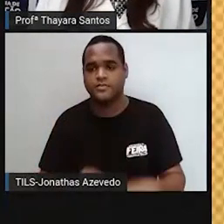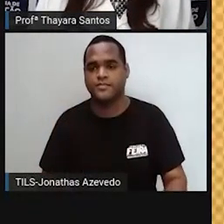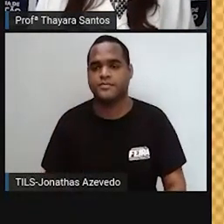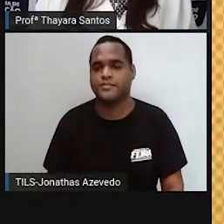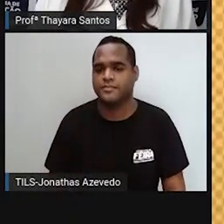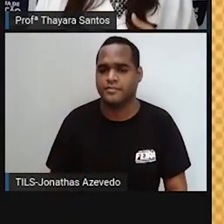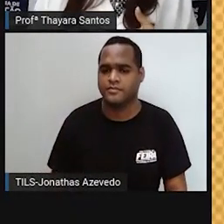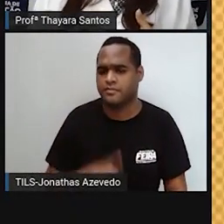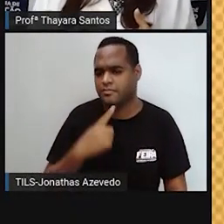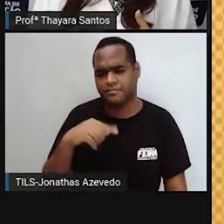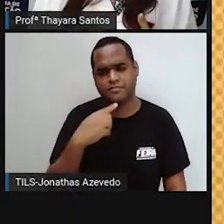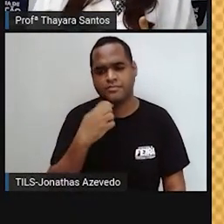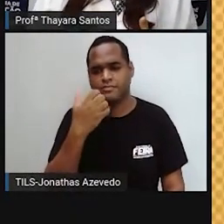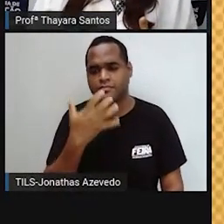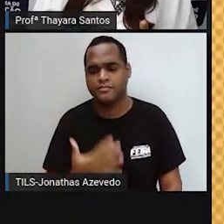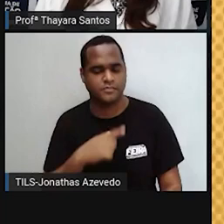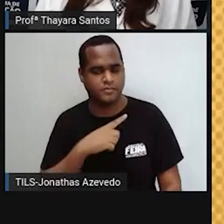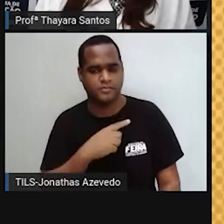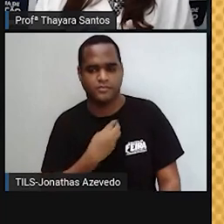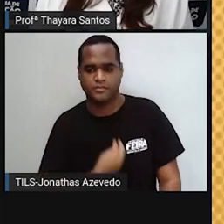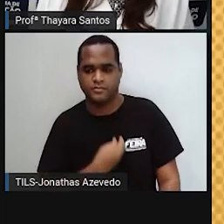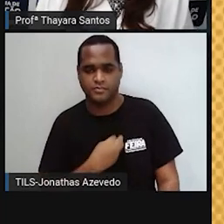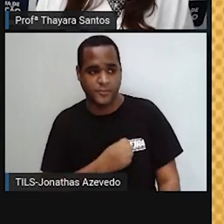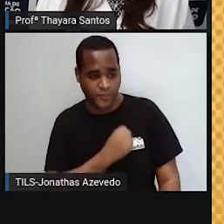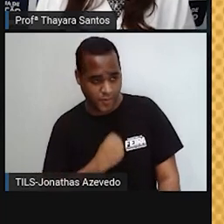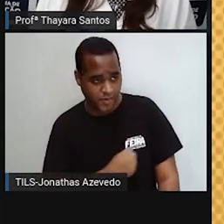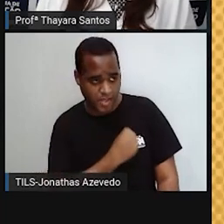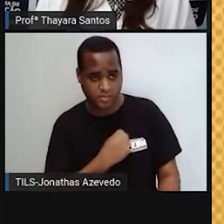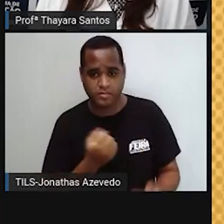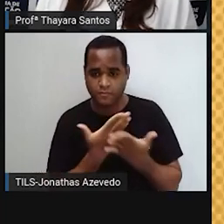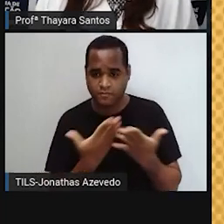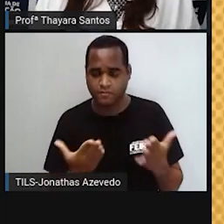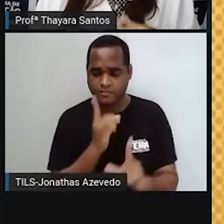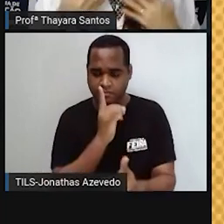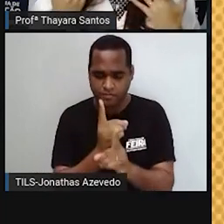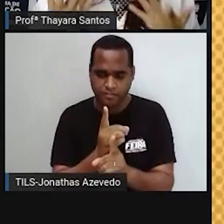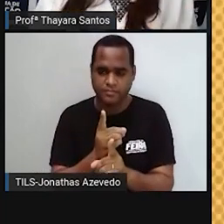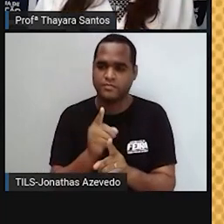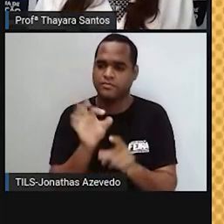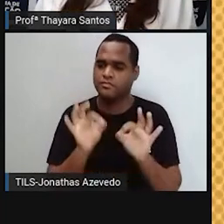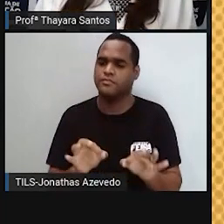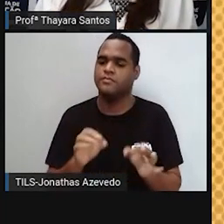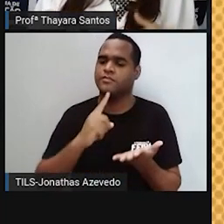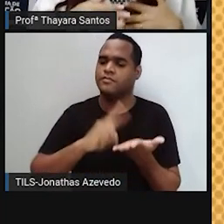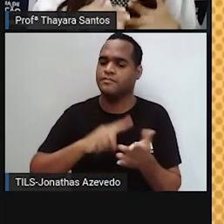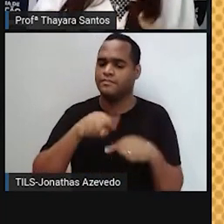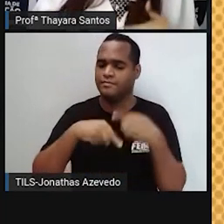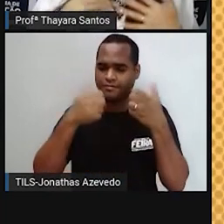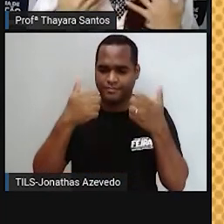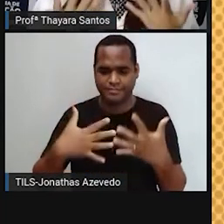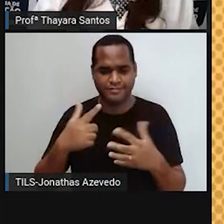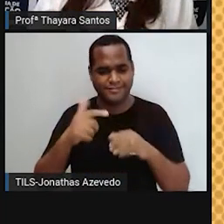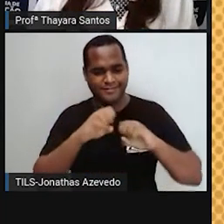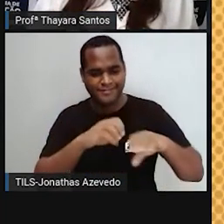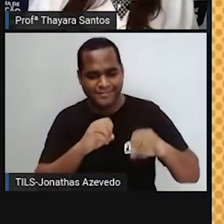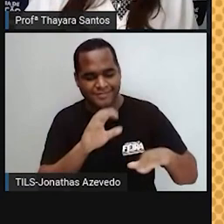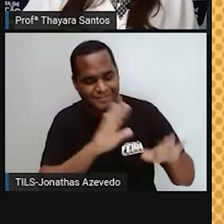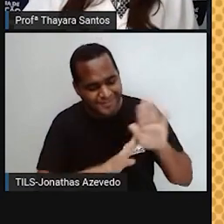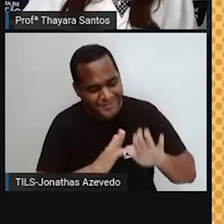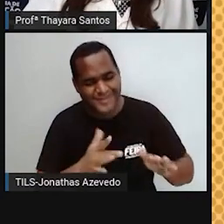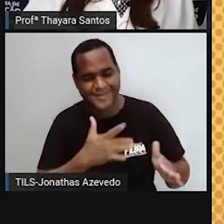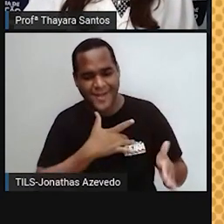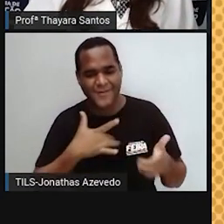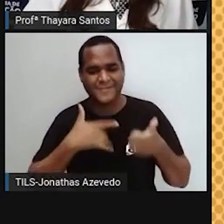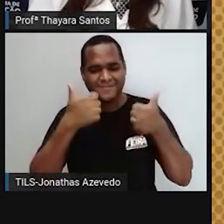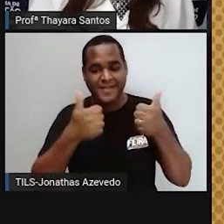Eu vou ficar aqui morrendo de saudade de vocês, mas eu sei que a gente tem um encontro marcado na nossa próxima aula. Então, se cuidem e na